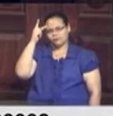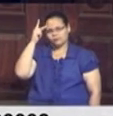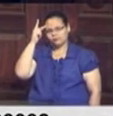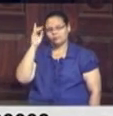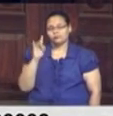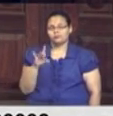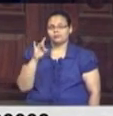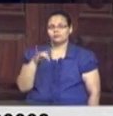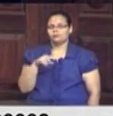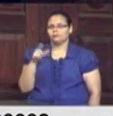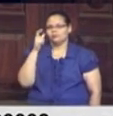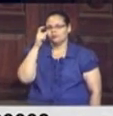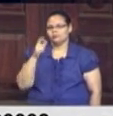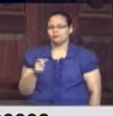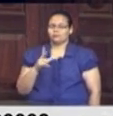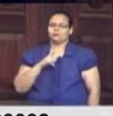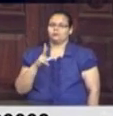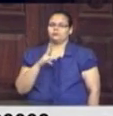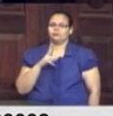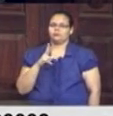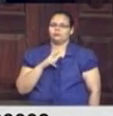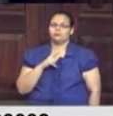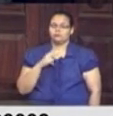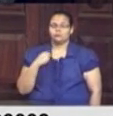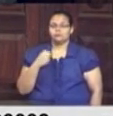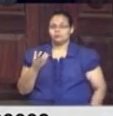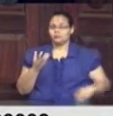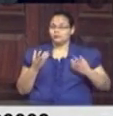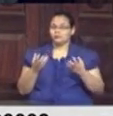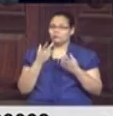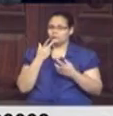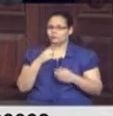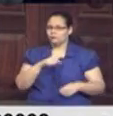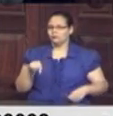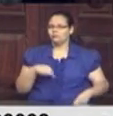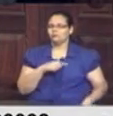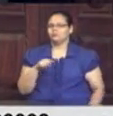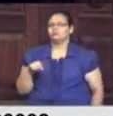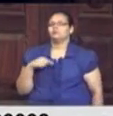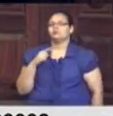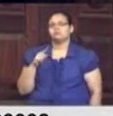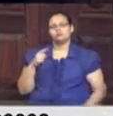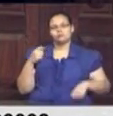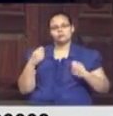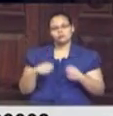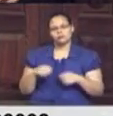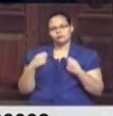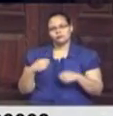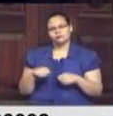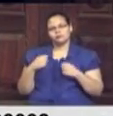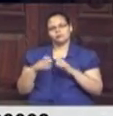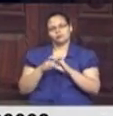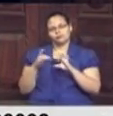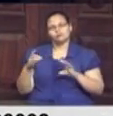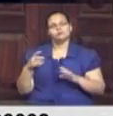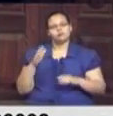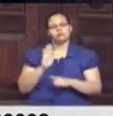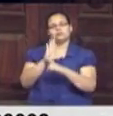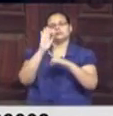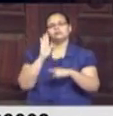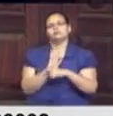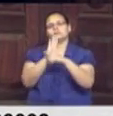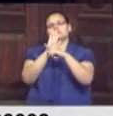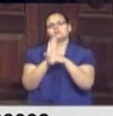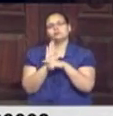apenas nos seus interesses particulares. Eu quero dizer que nós, como democratas, devemos combater isso a todo custo